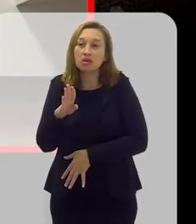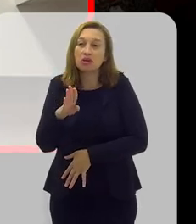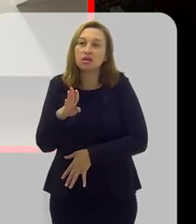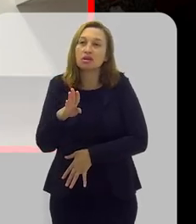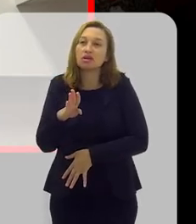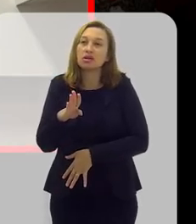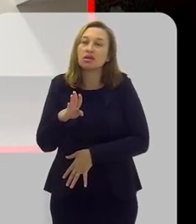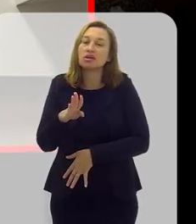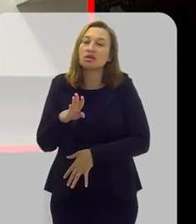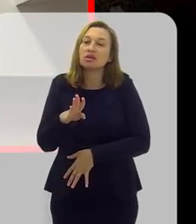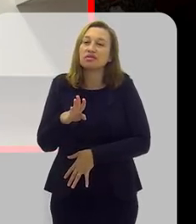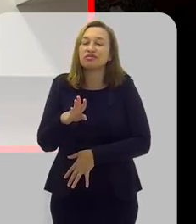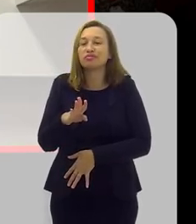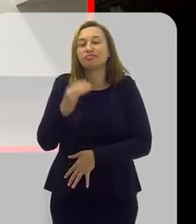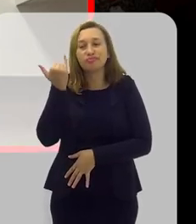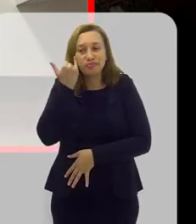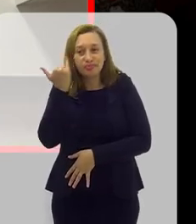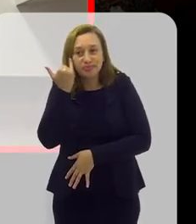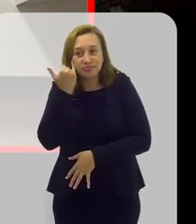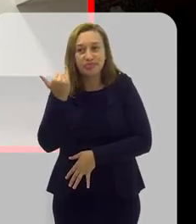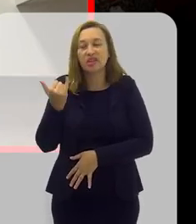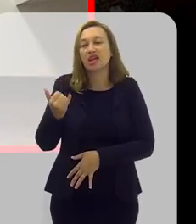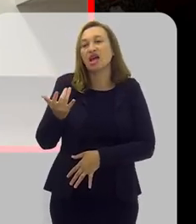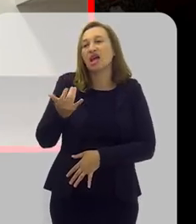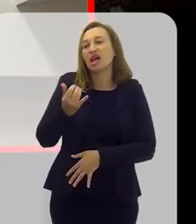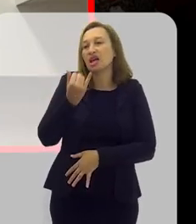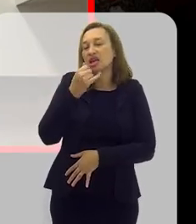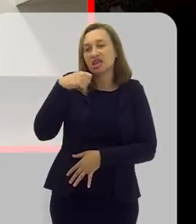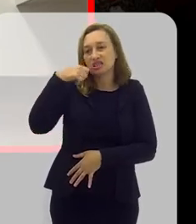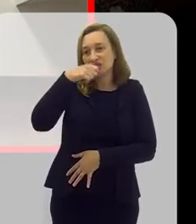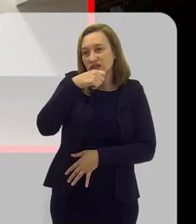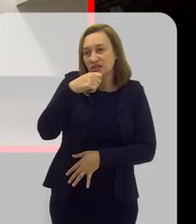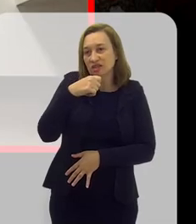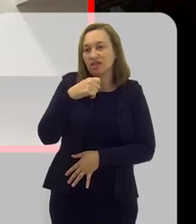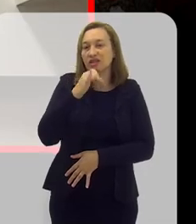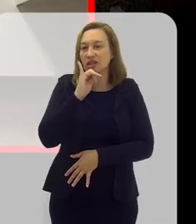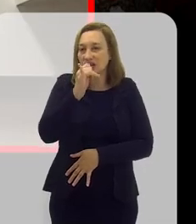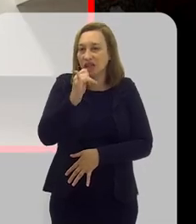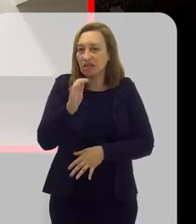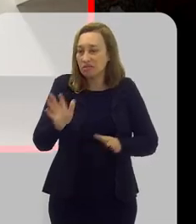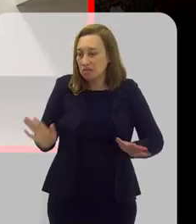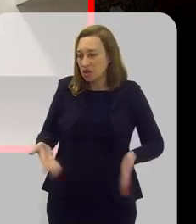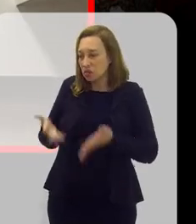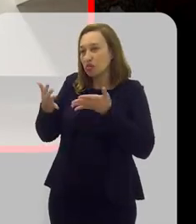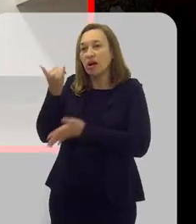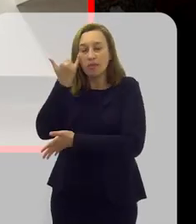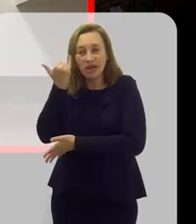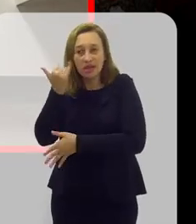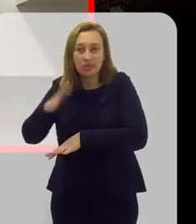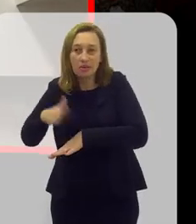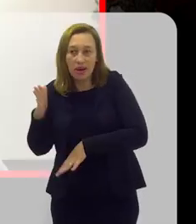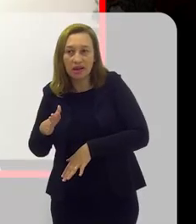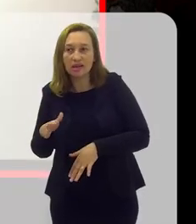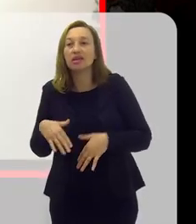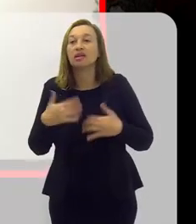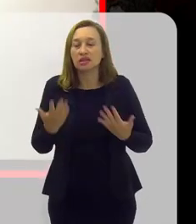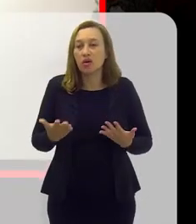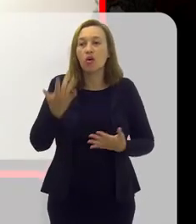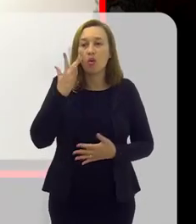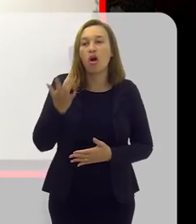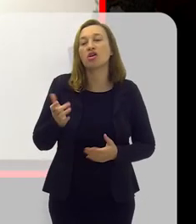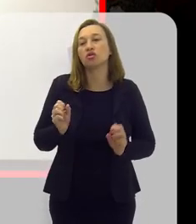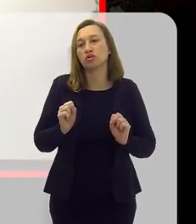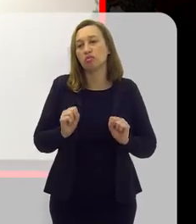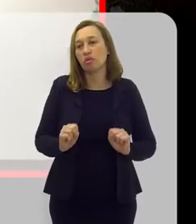reticentes com a escovação e a escova elétrica pode ser uma arma aí para estimular. Como estímulo,